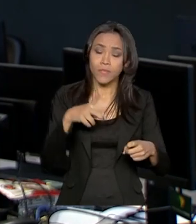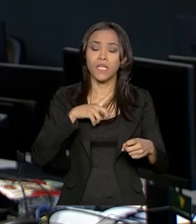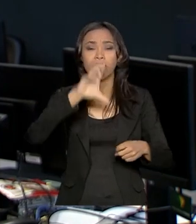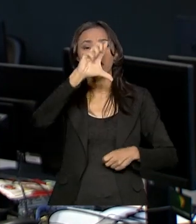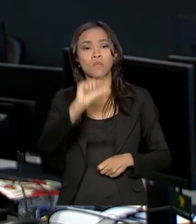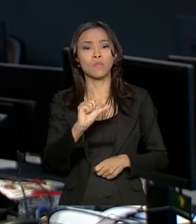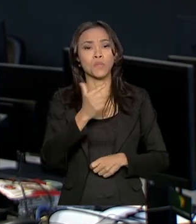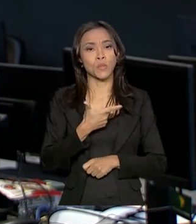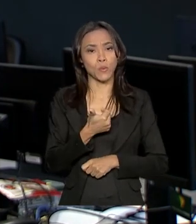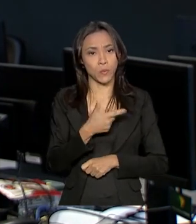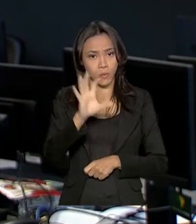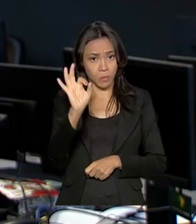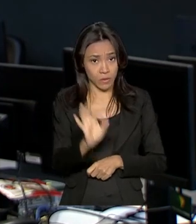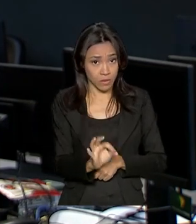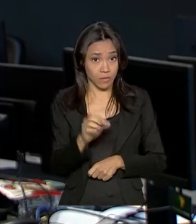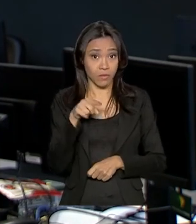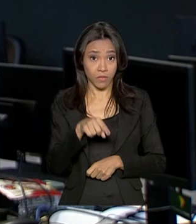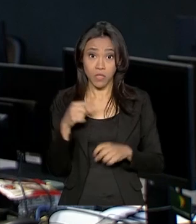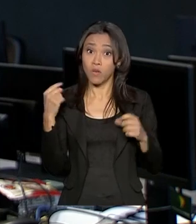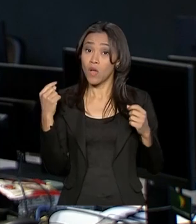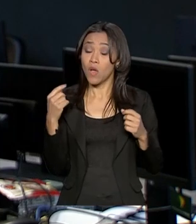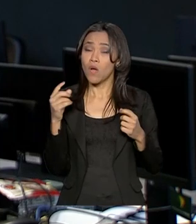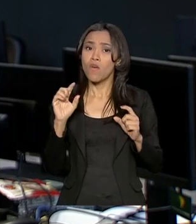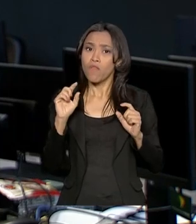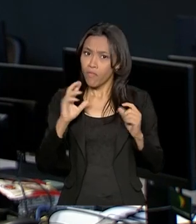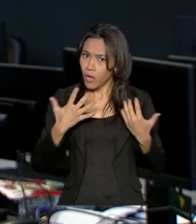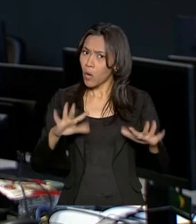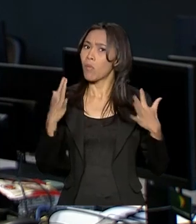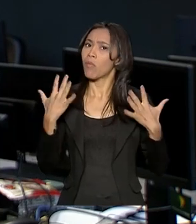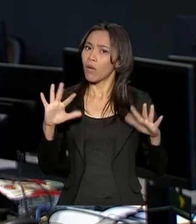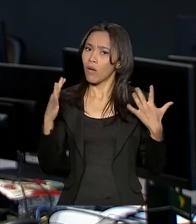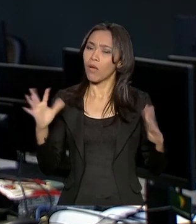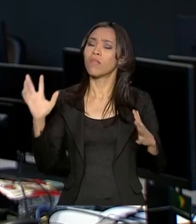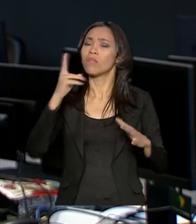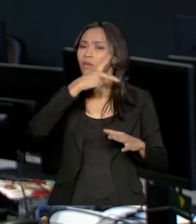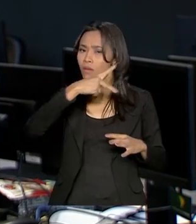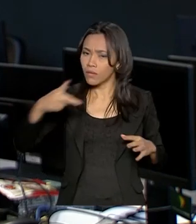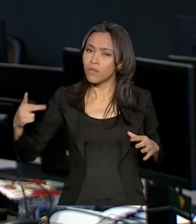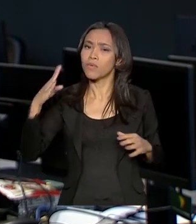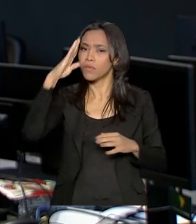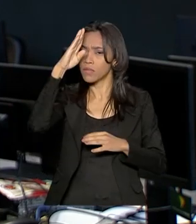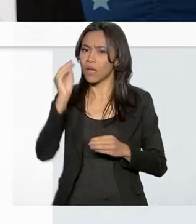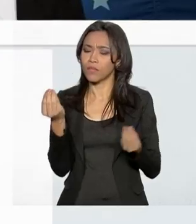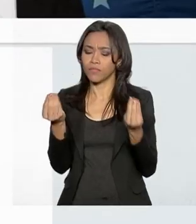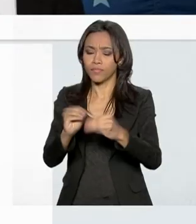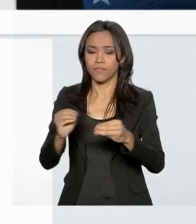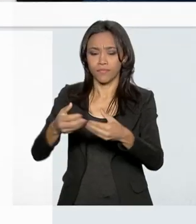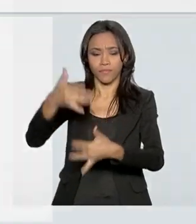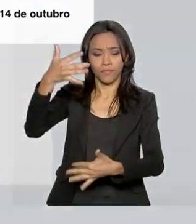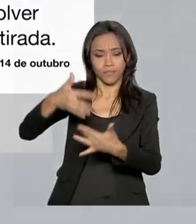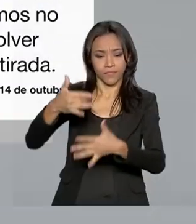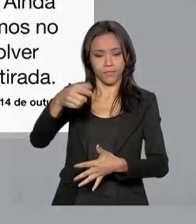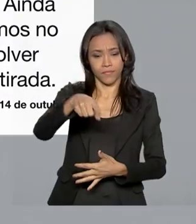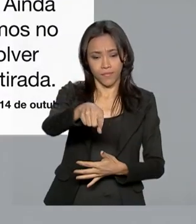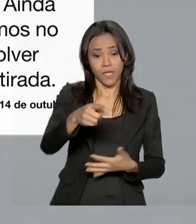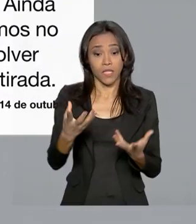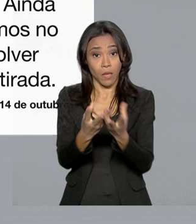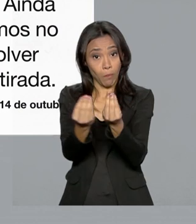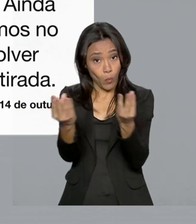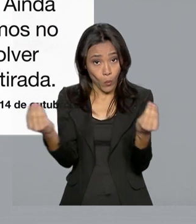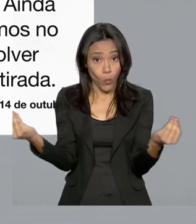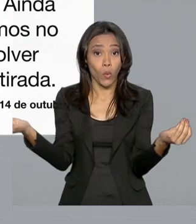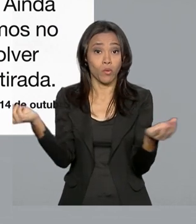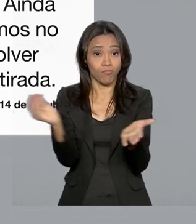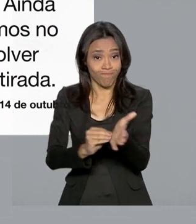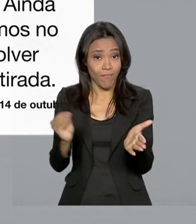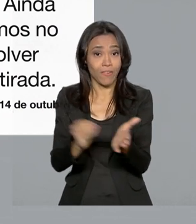12%, o que foi muito comemorado pelo presidente Jair Bolsonaro nas redes sociais. Ainda há muito a fazer, mas o resultado